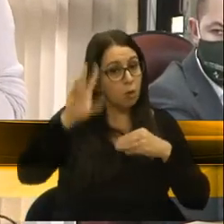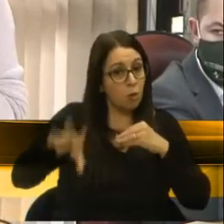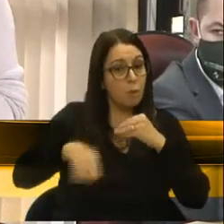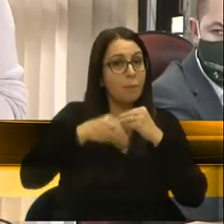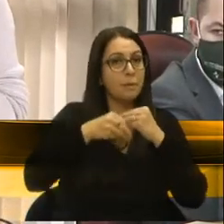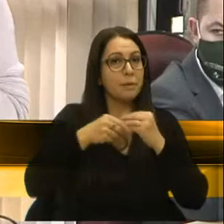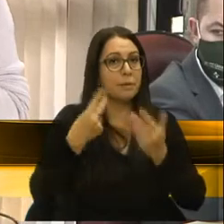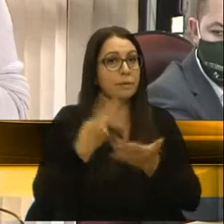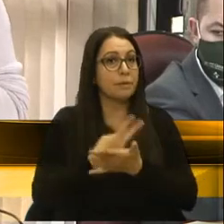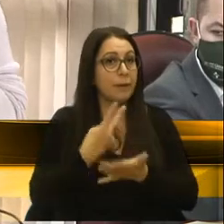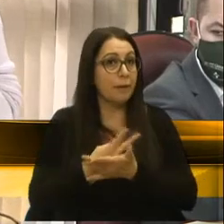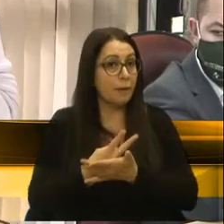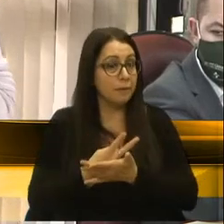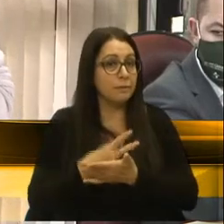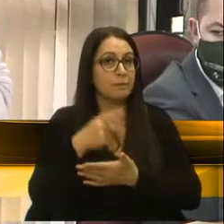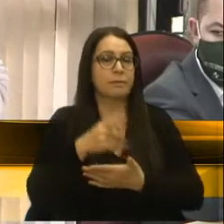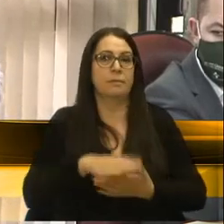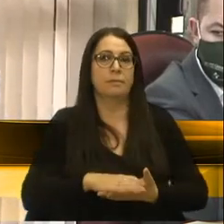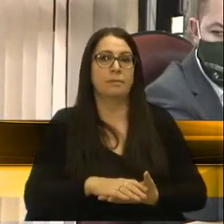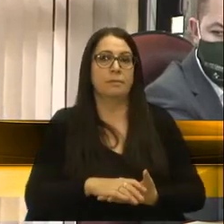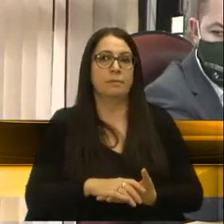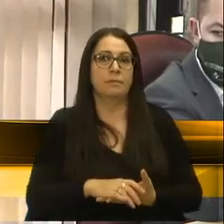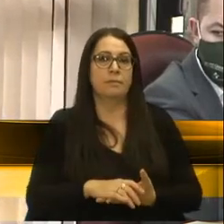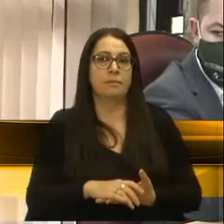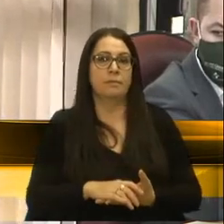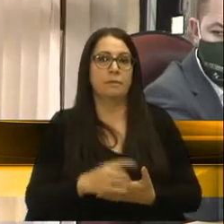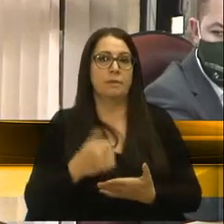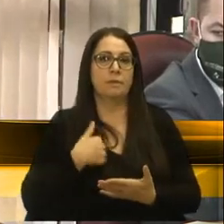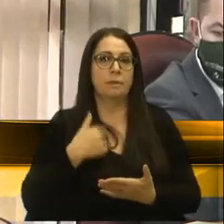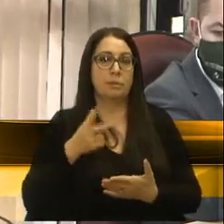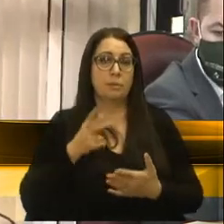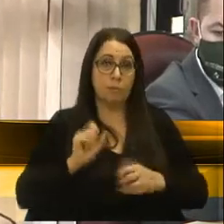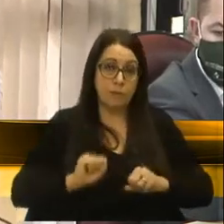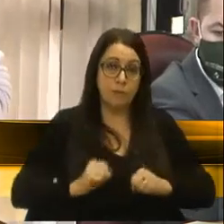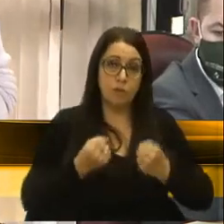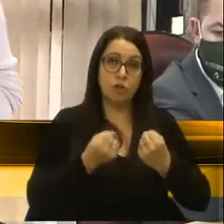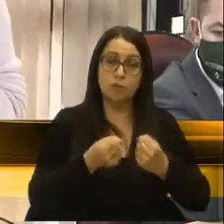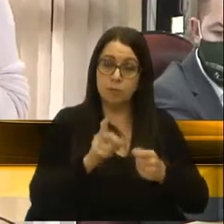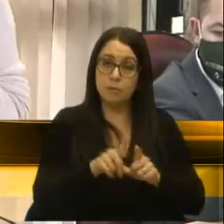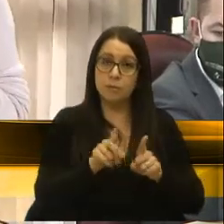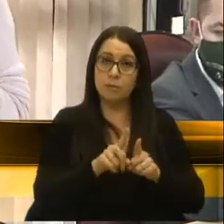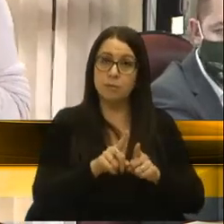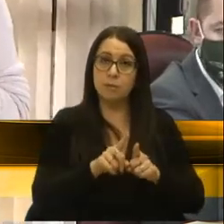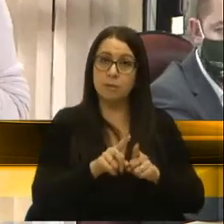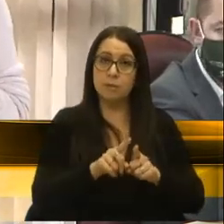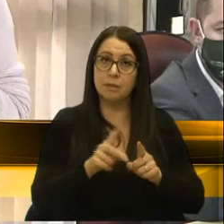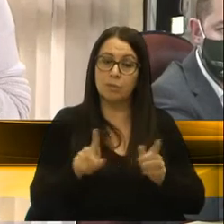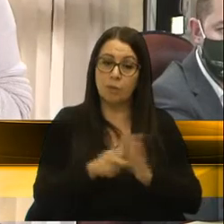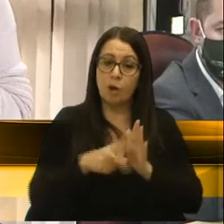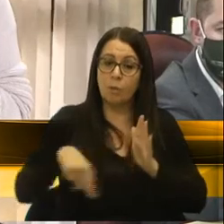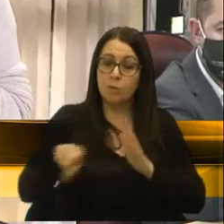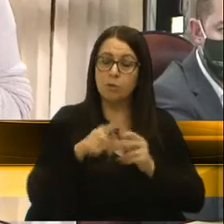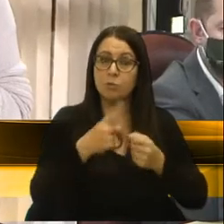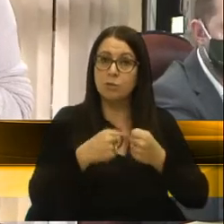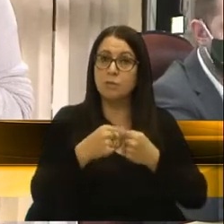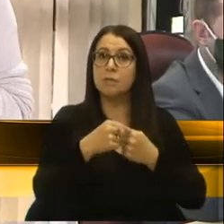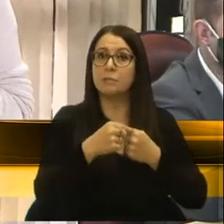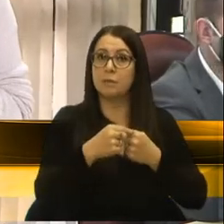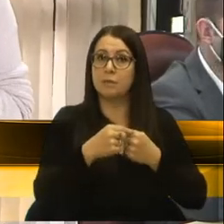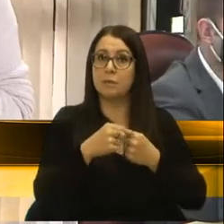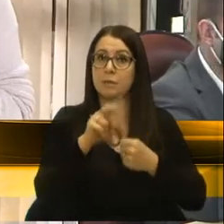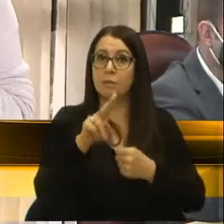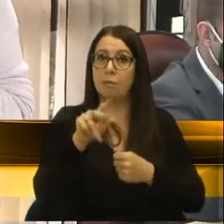errado. Então, aqui, eu sempre defendi, e vou defender, a municipalização das